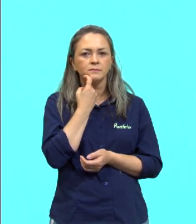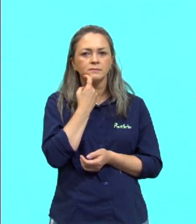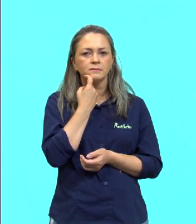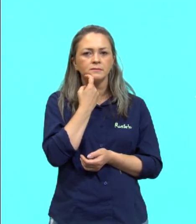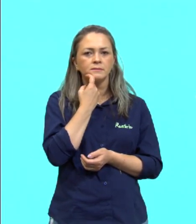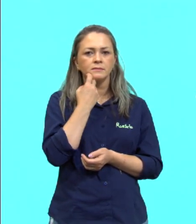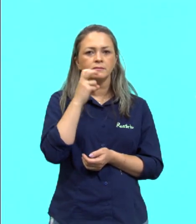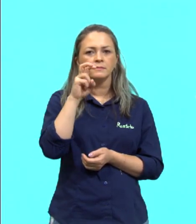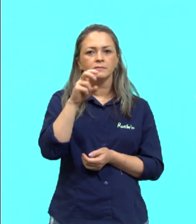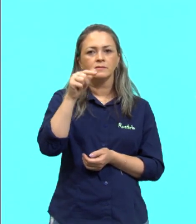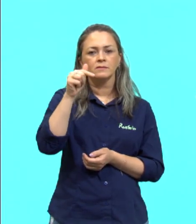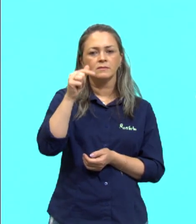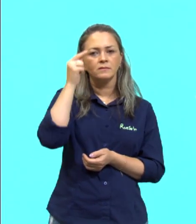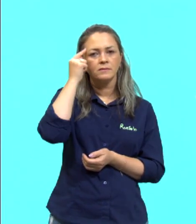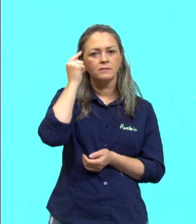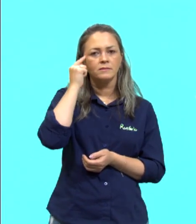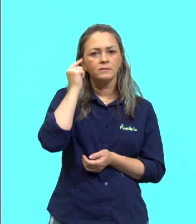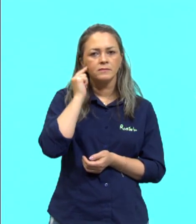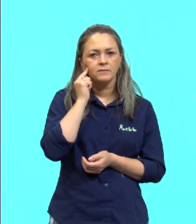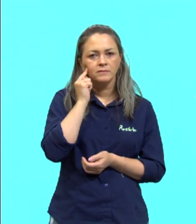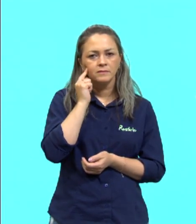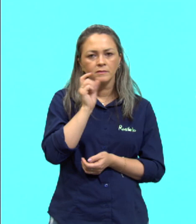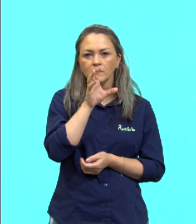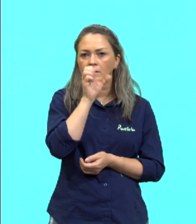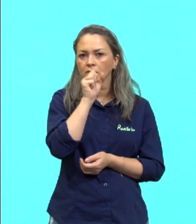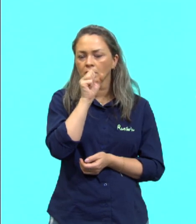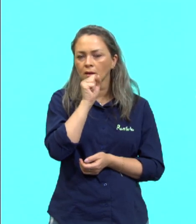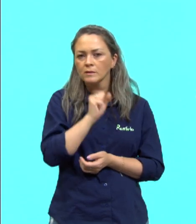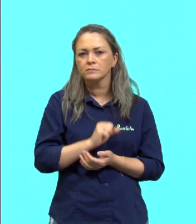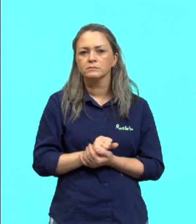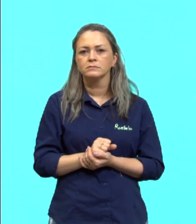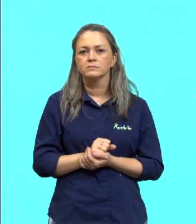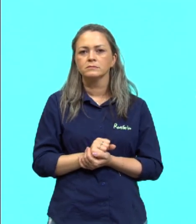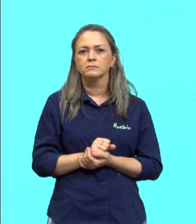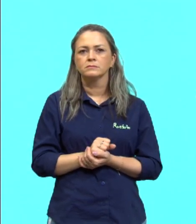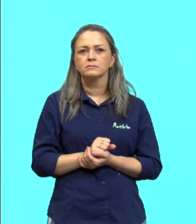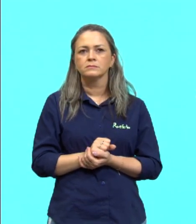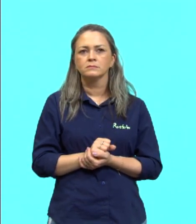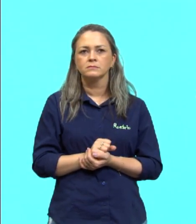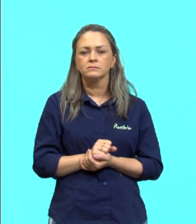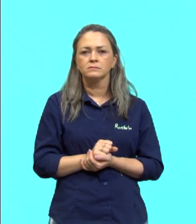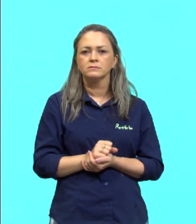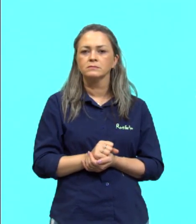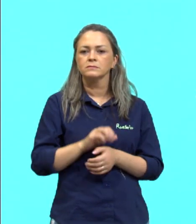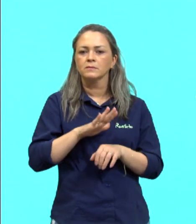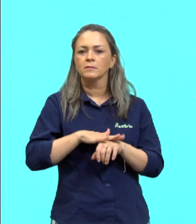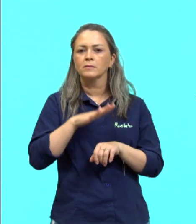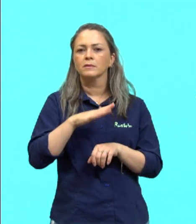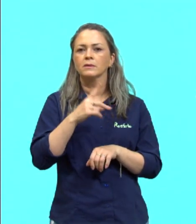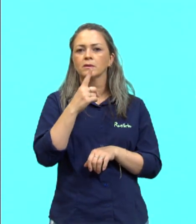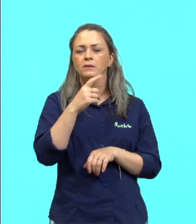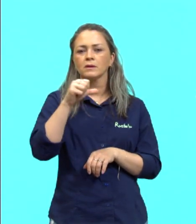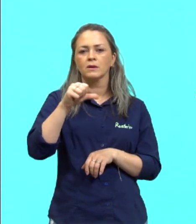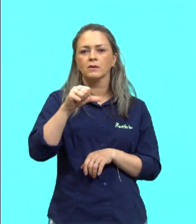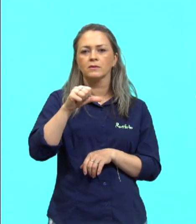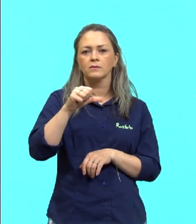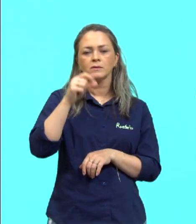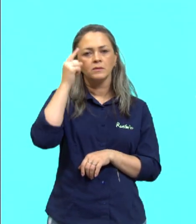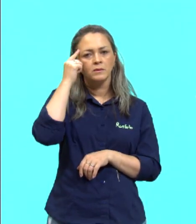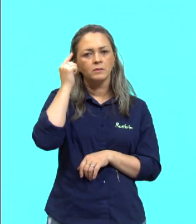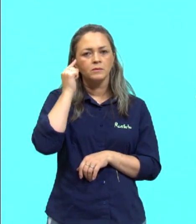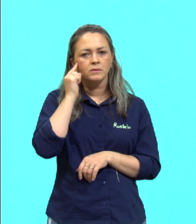57 minutos no sábado. Isso me dá uma diferença de 19 minutos.